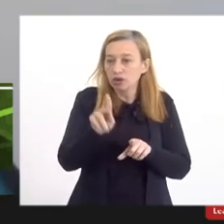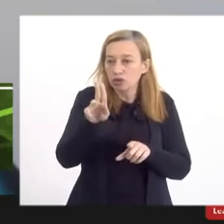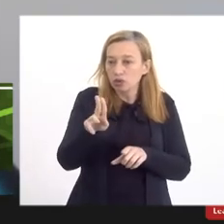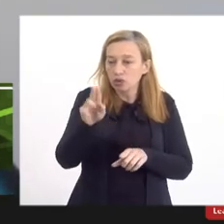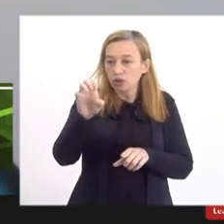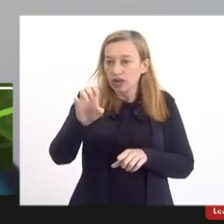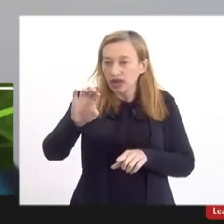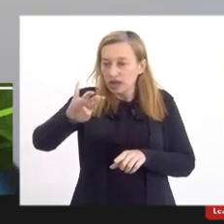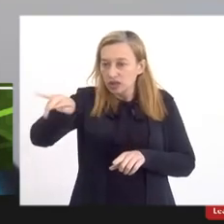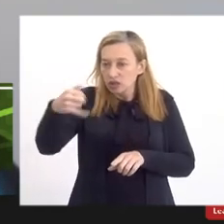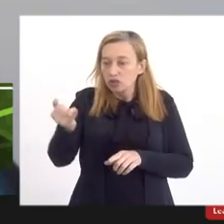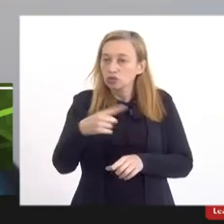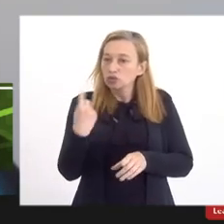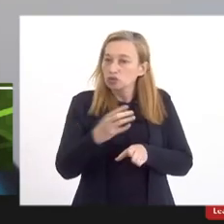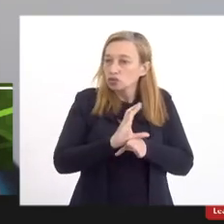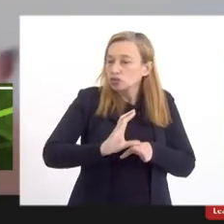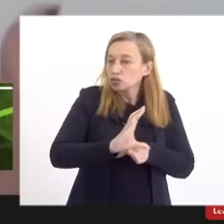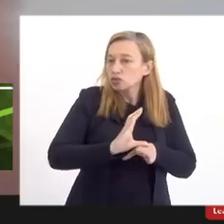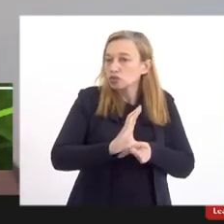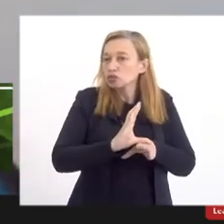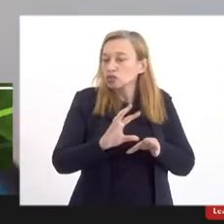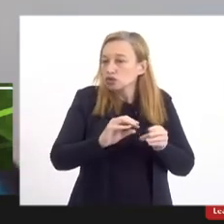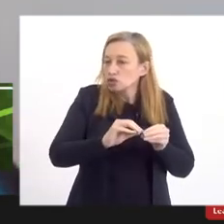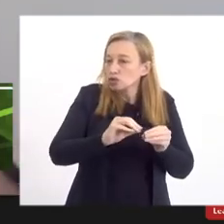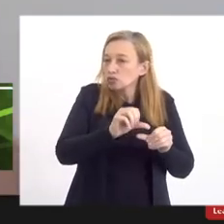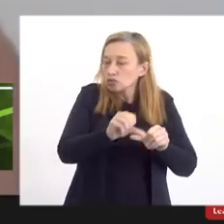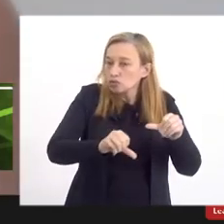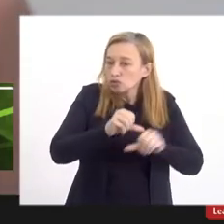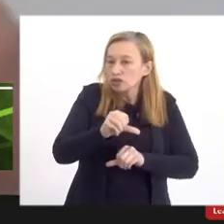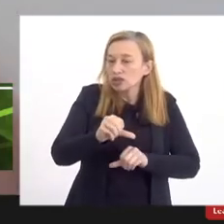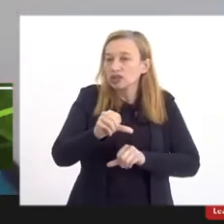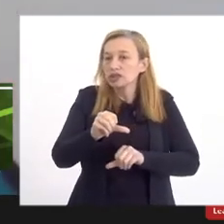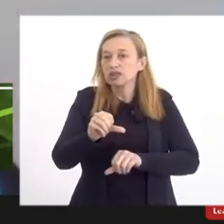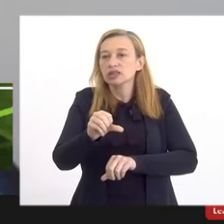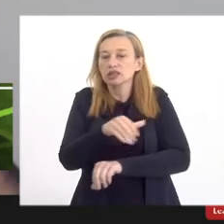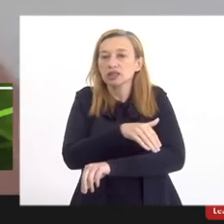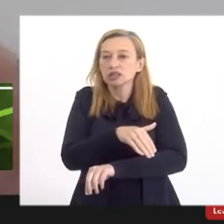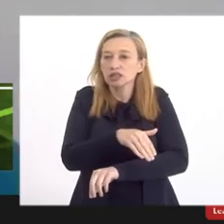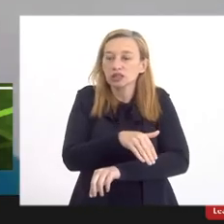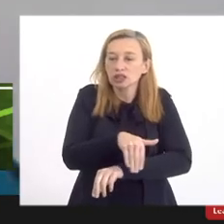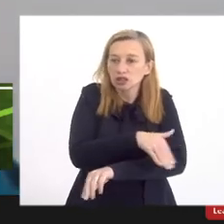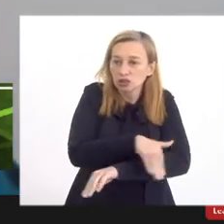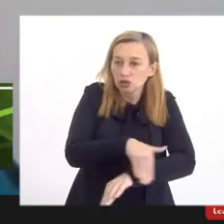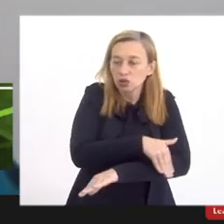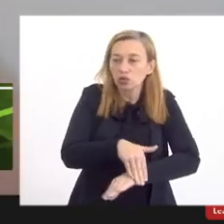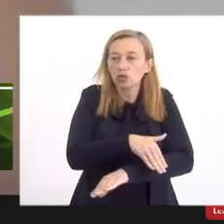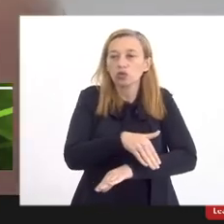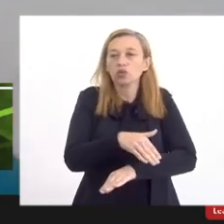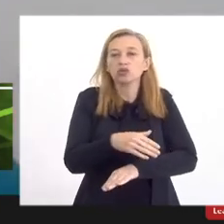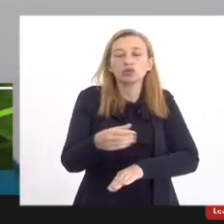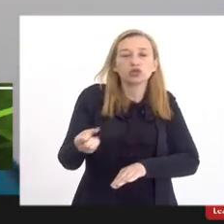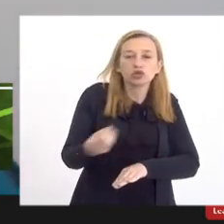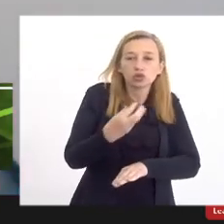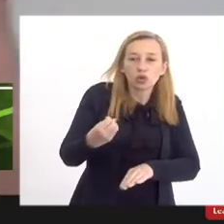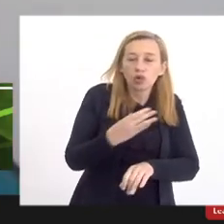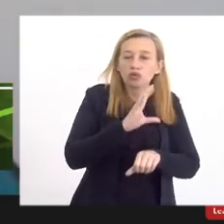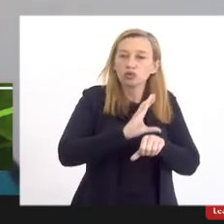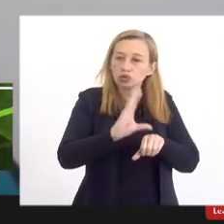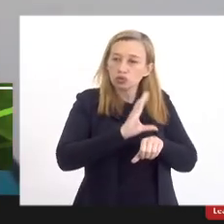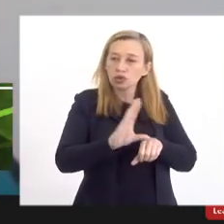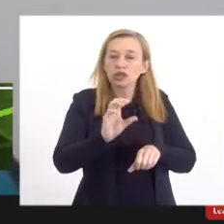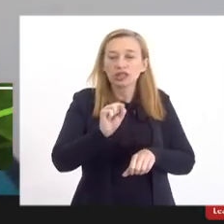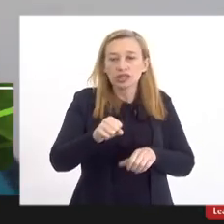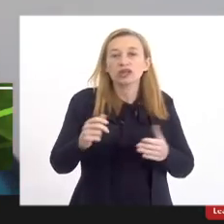Conselho todo o processo de recredenciamento de mudança de endereço e de credenciamento de novos cursos se assim